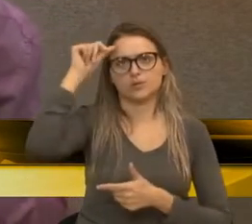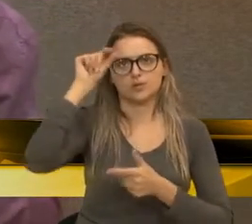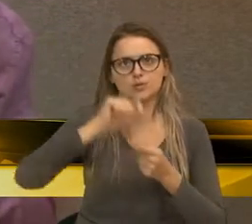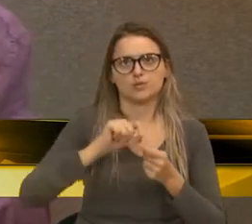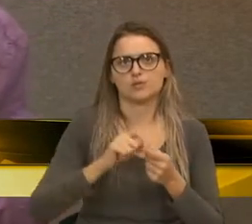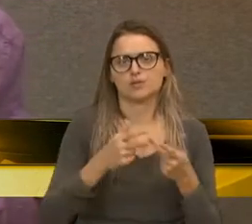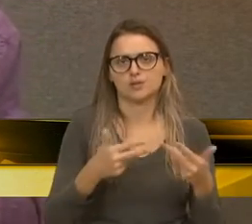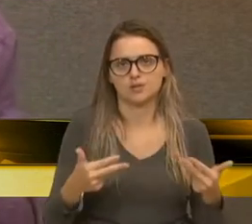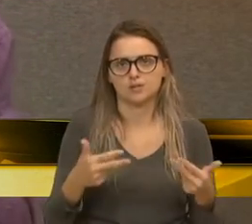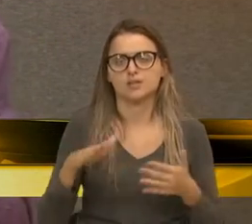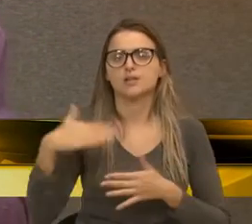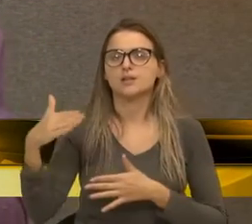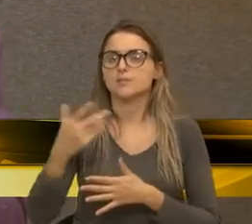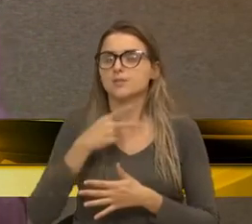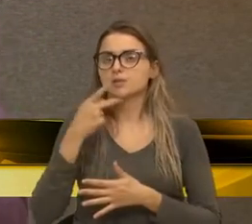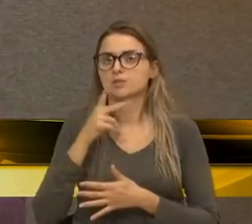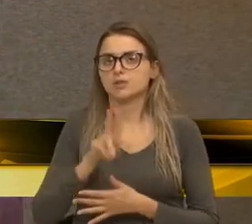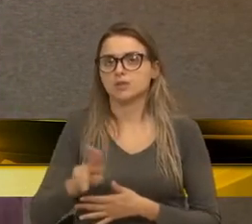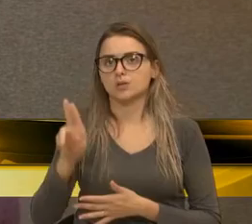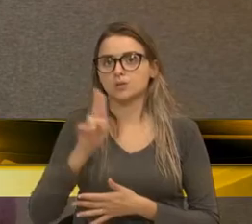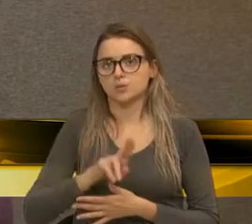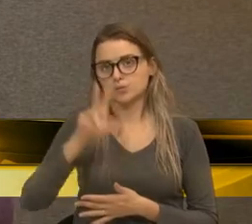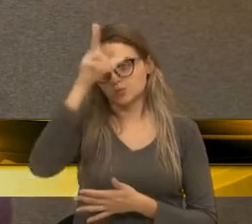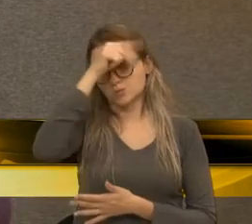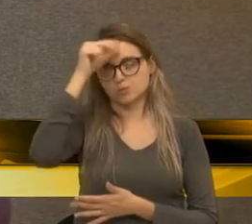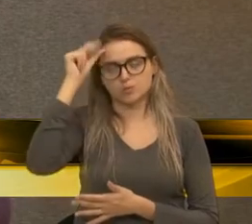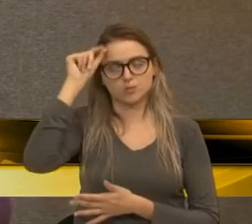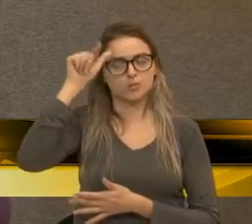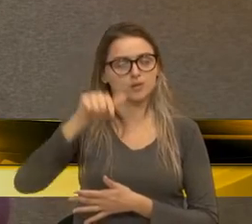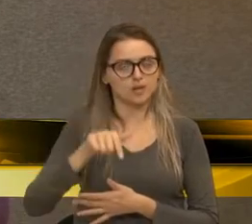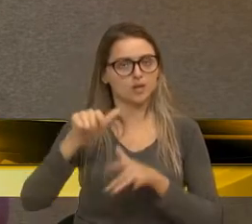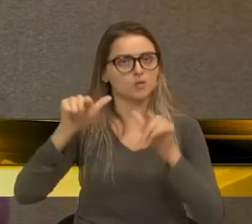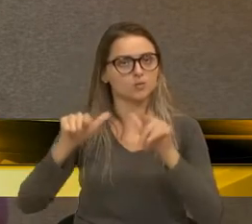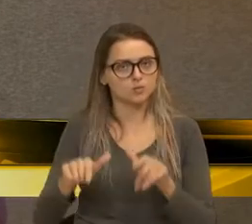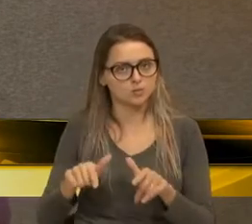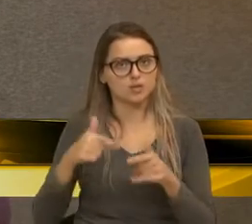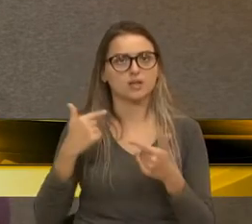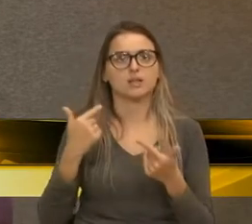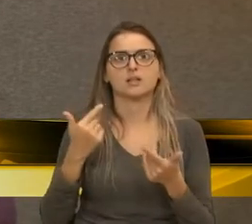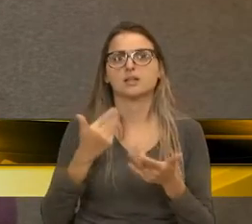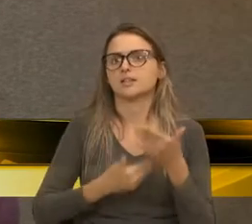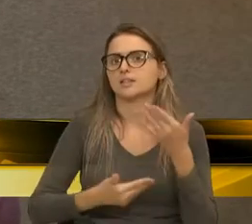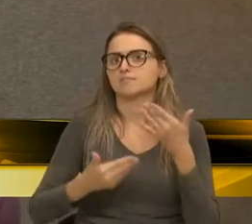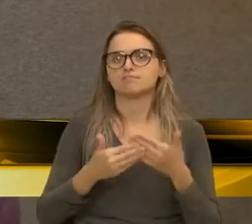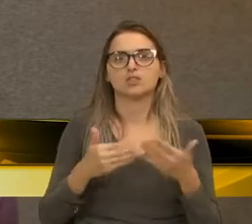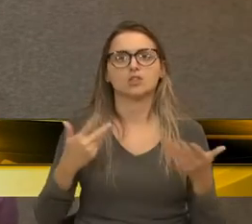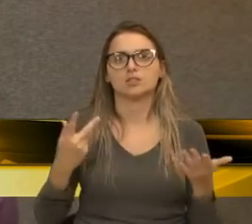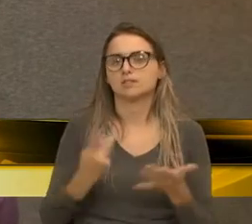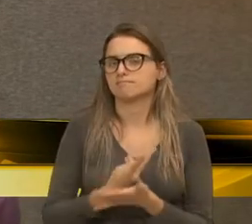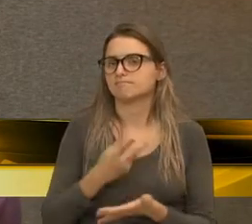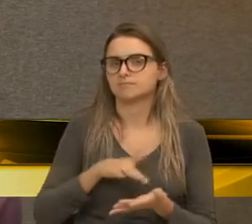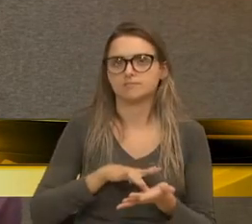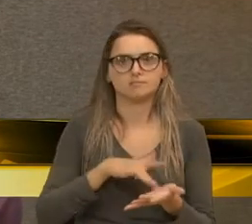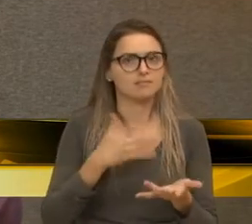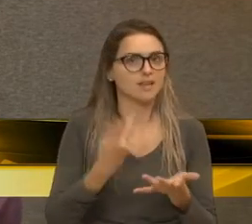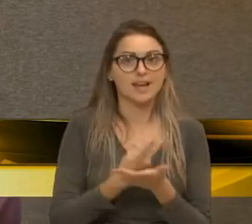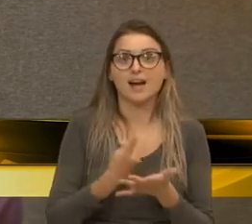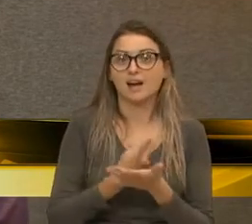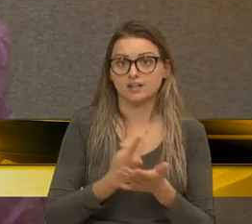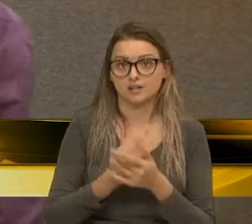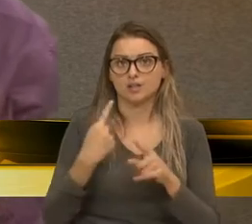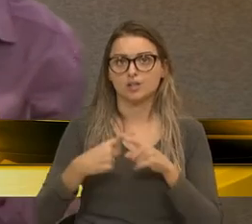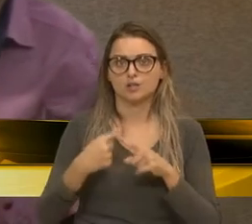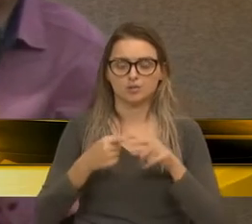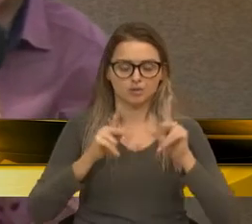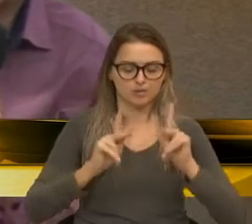se fala em ocupar espaço público, este é um espaço ocupado de forma totalmente irregular, porque pessoas